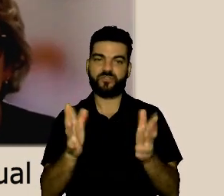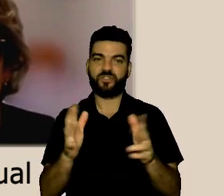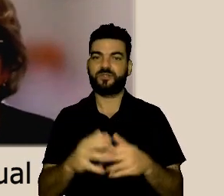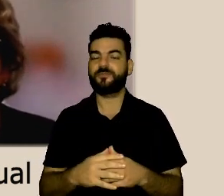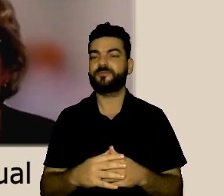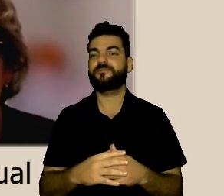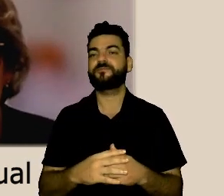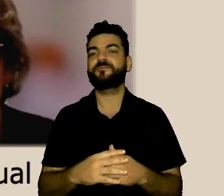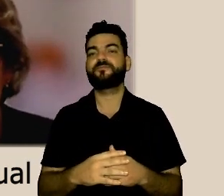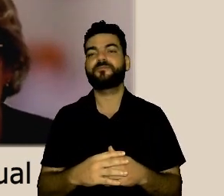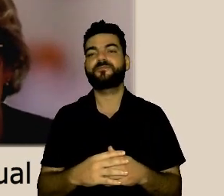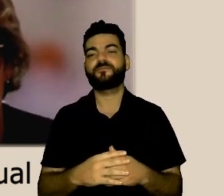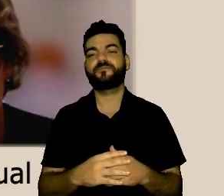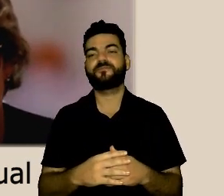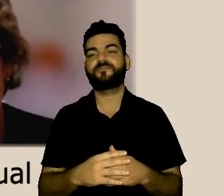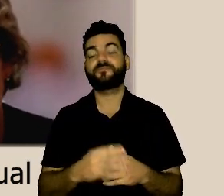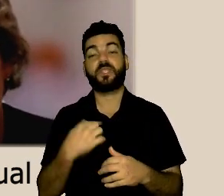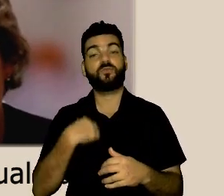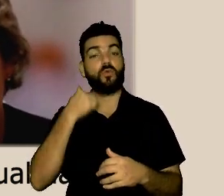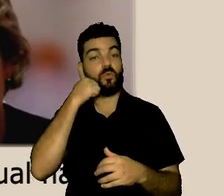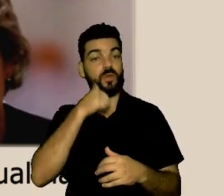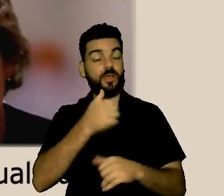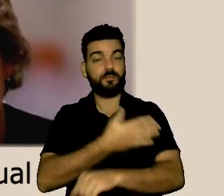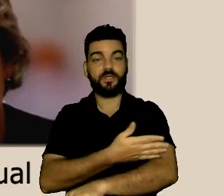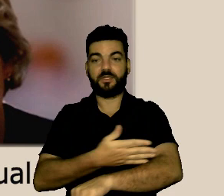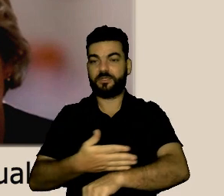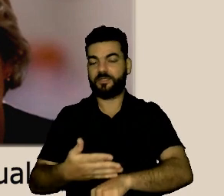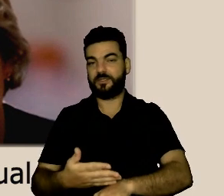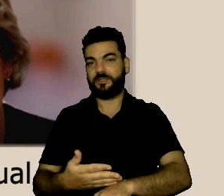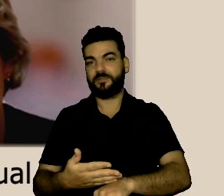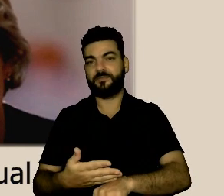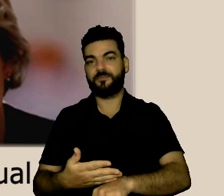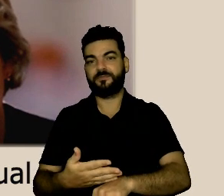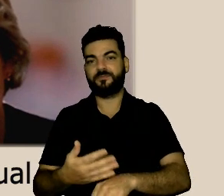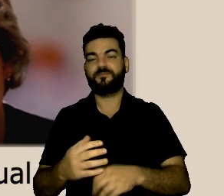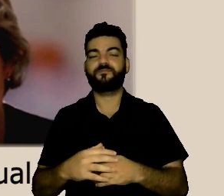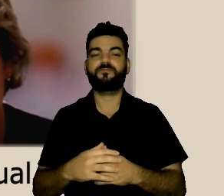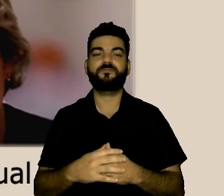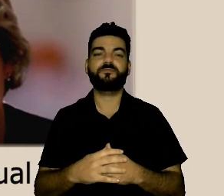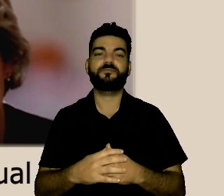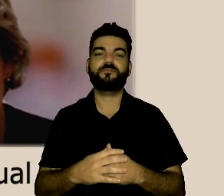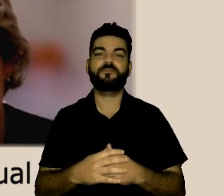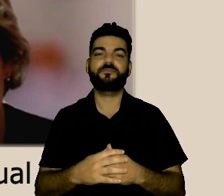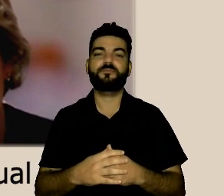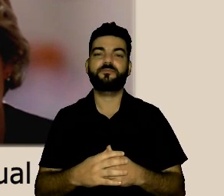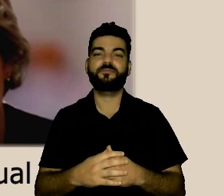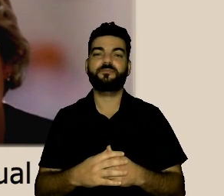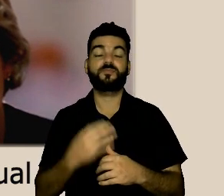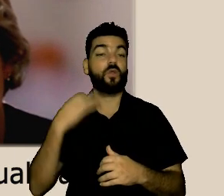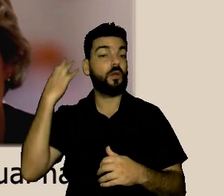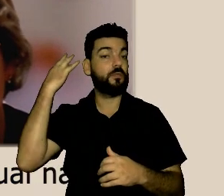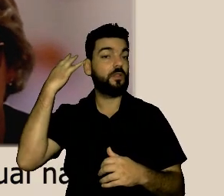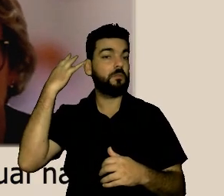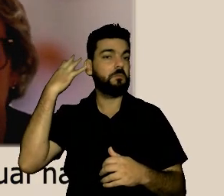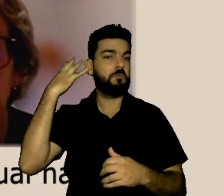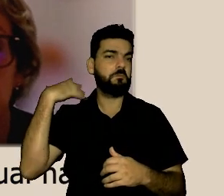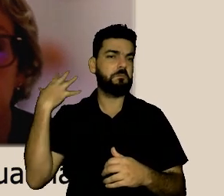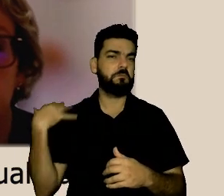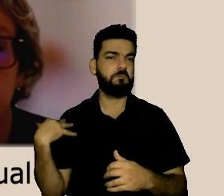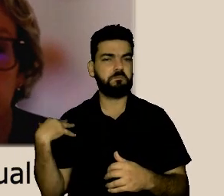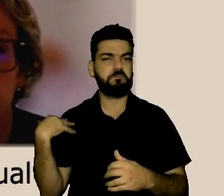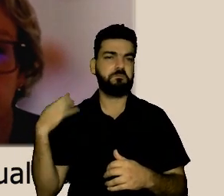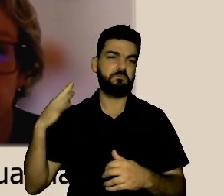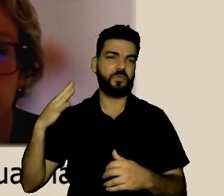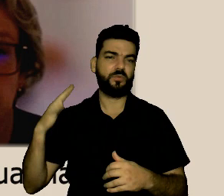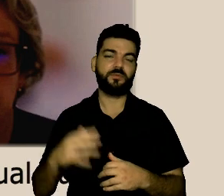sou uma mulher branca, de pele clara, estou de cabelos na altura dos ombros,